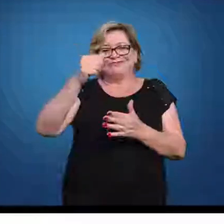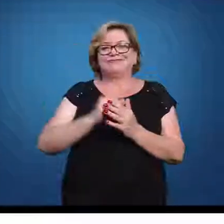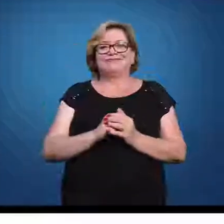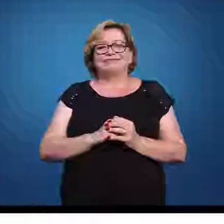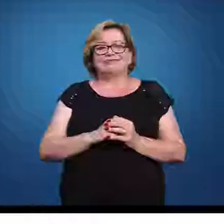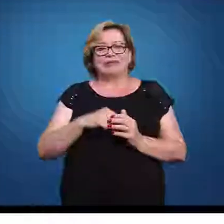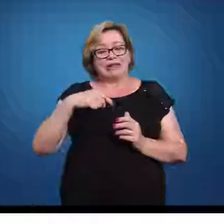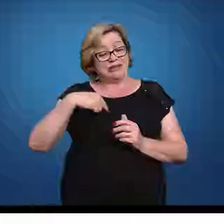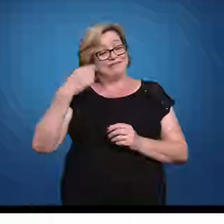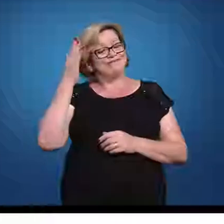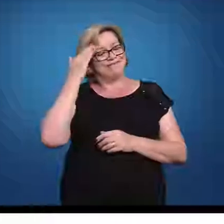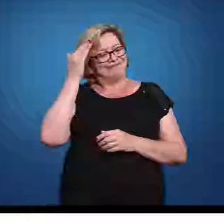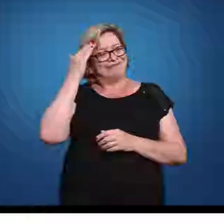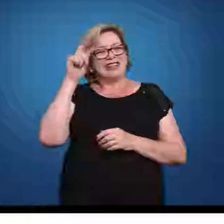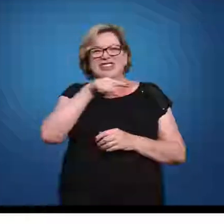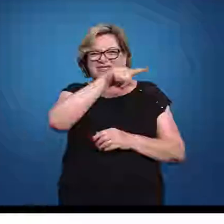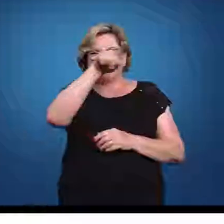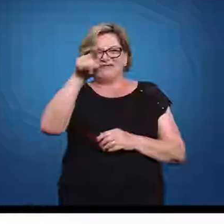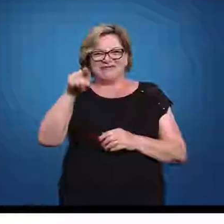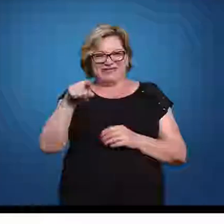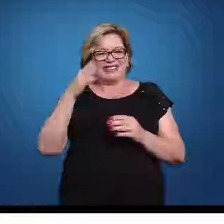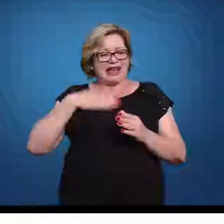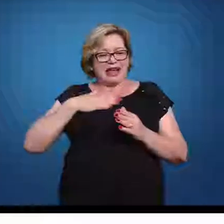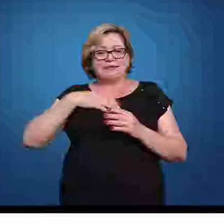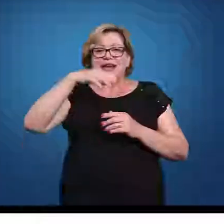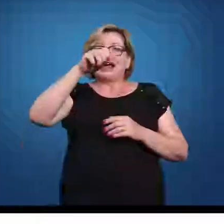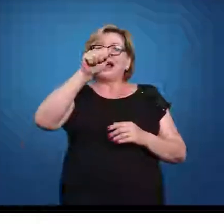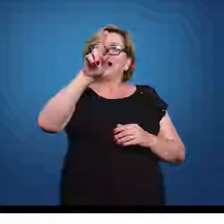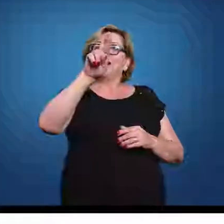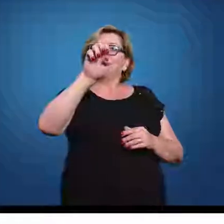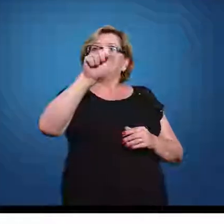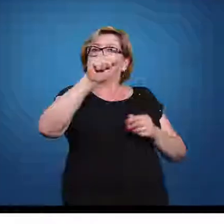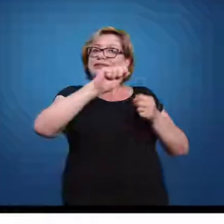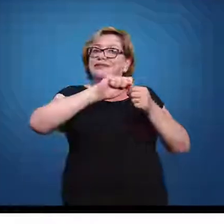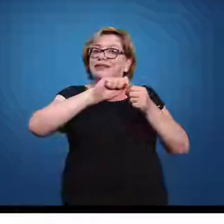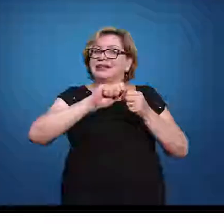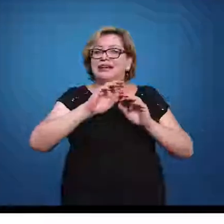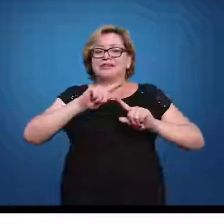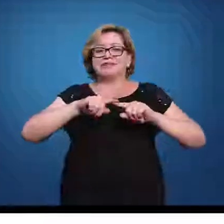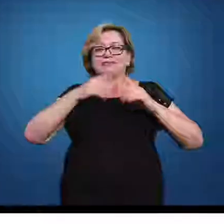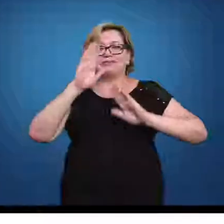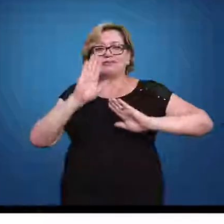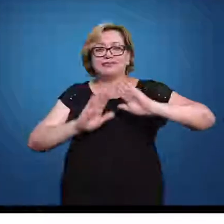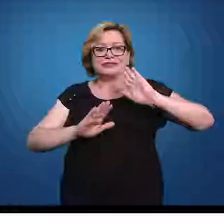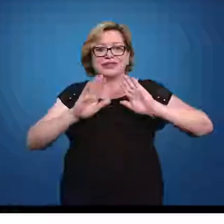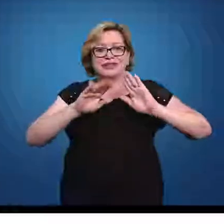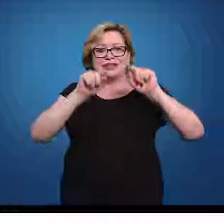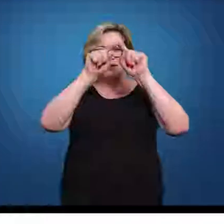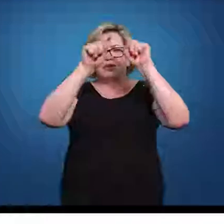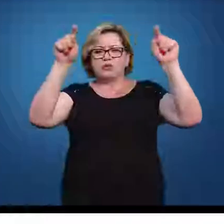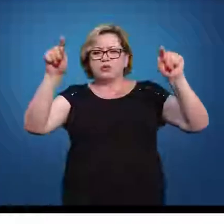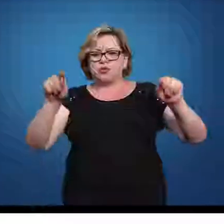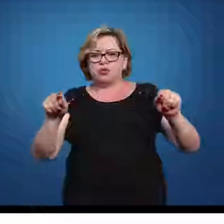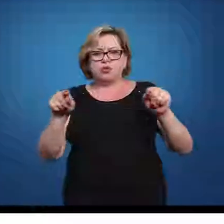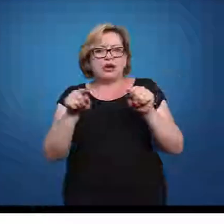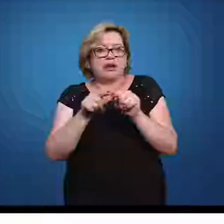Eu tenho certeza que todos vocês sabem calcular a área, mas é muito comum nós calcularmos áreas de figuras